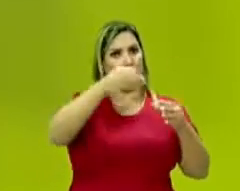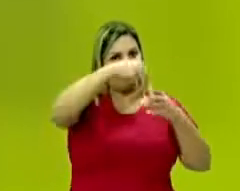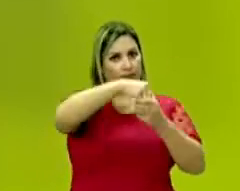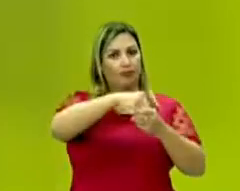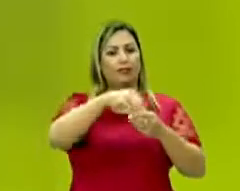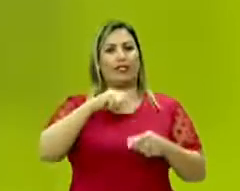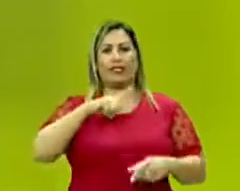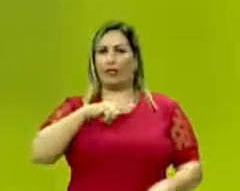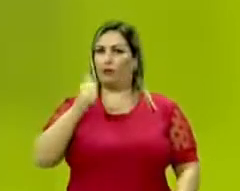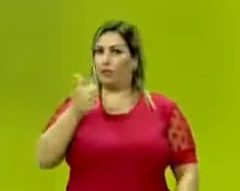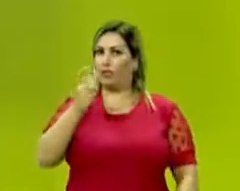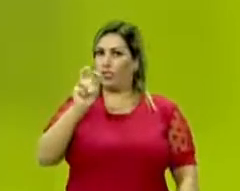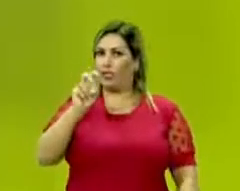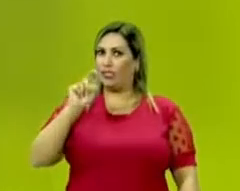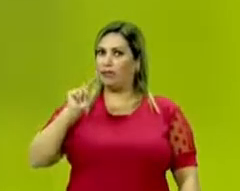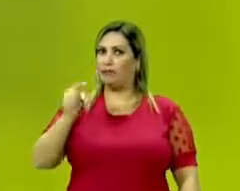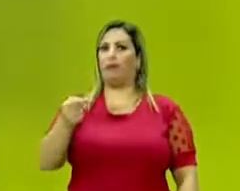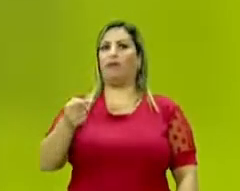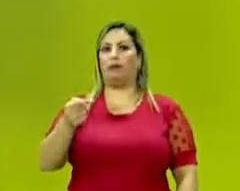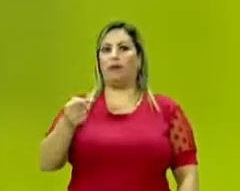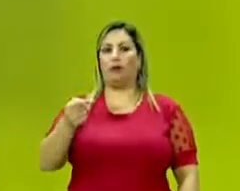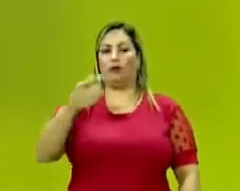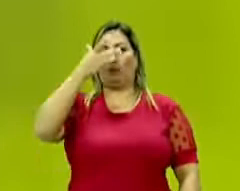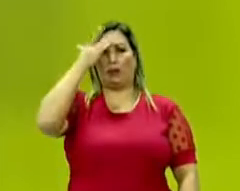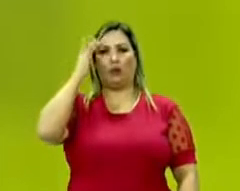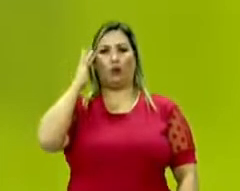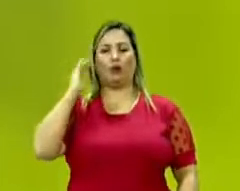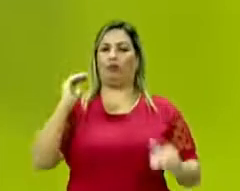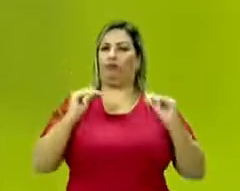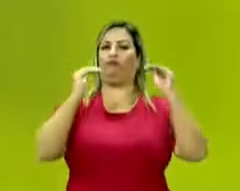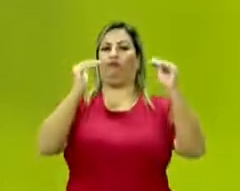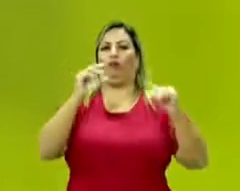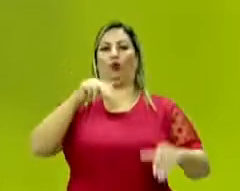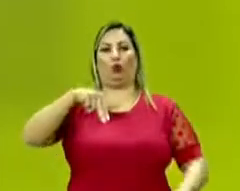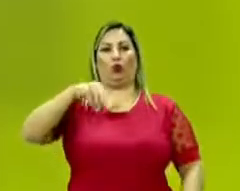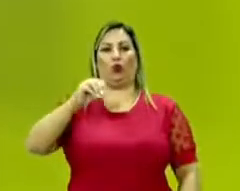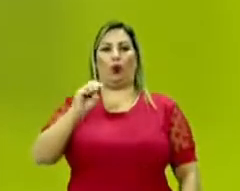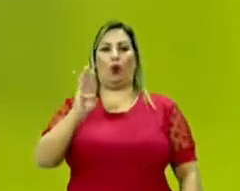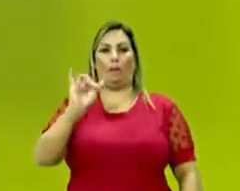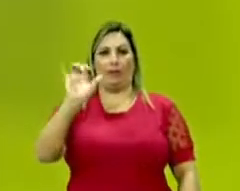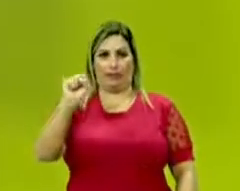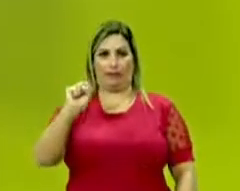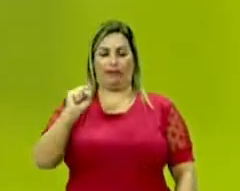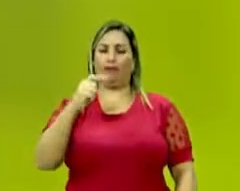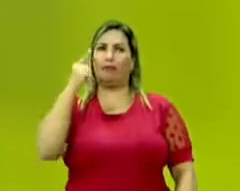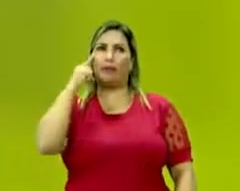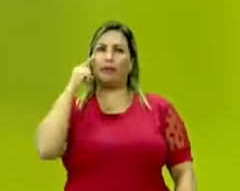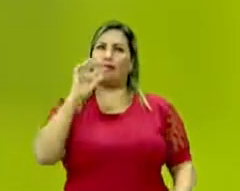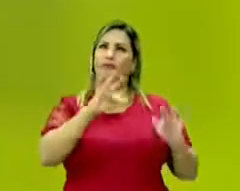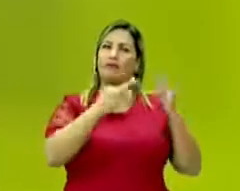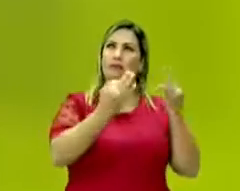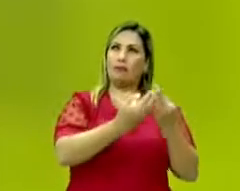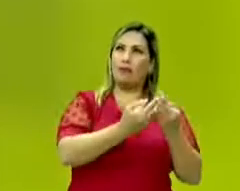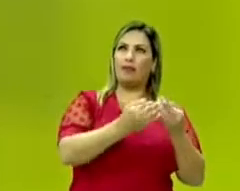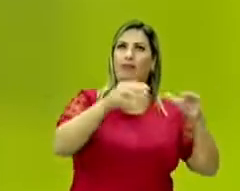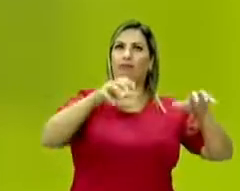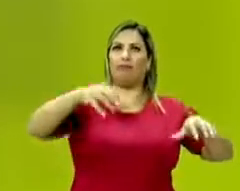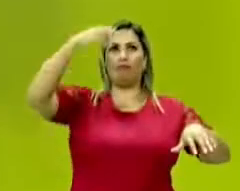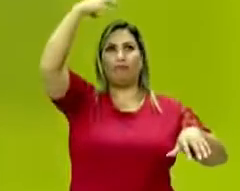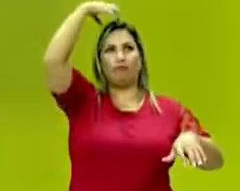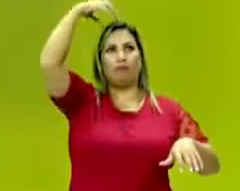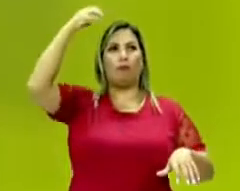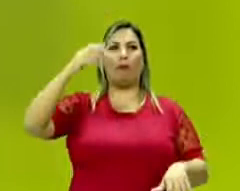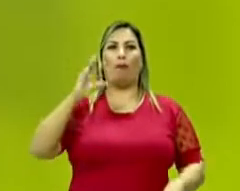15 mil nobres. Quando a gente fala em corte, a gente tem que pensar duques,